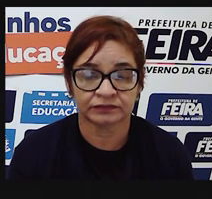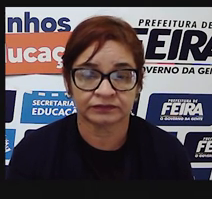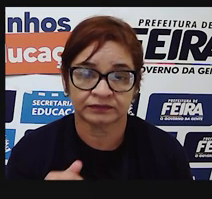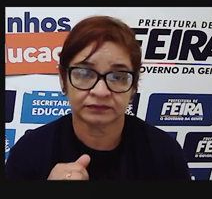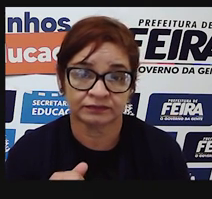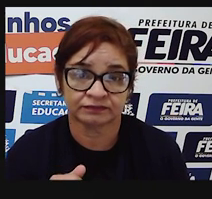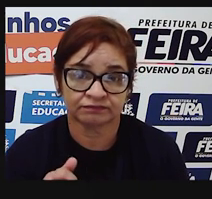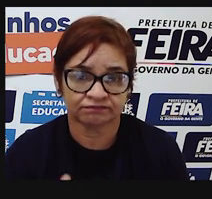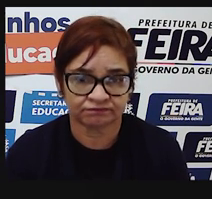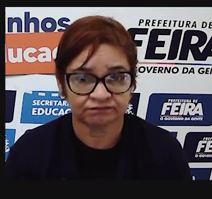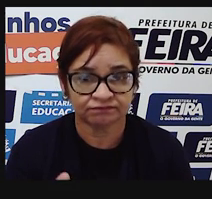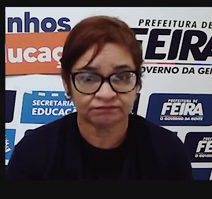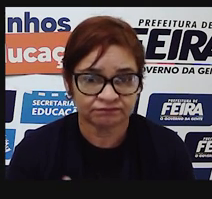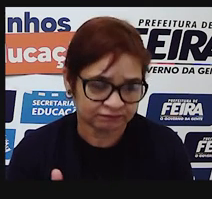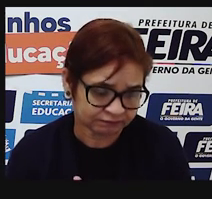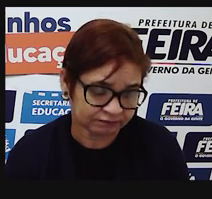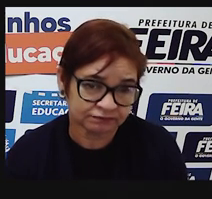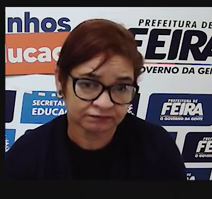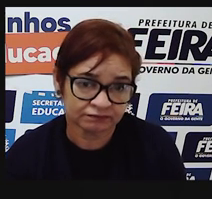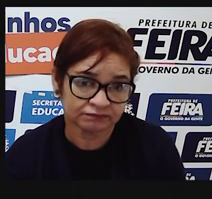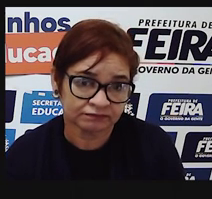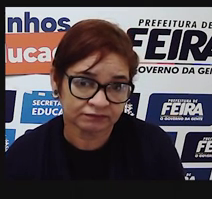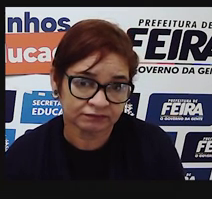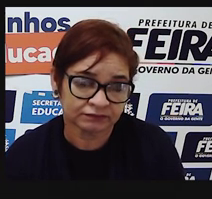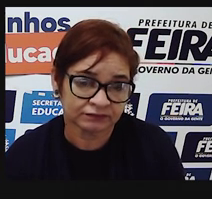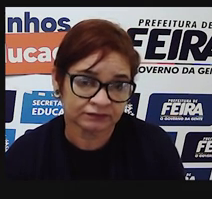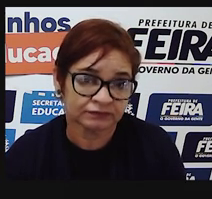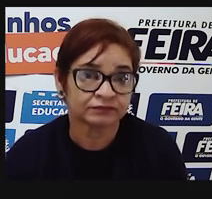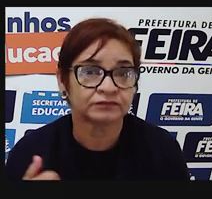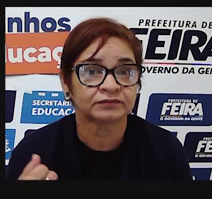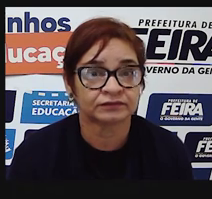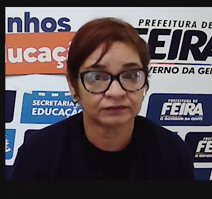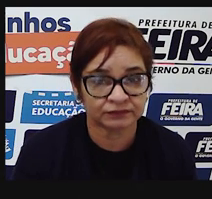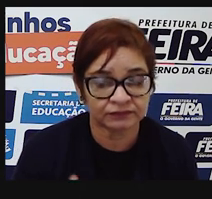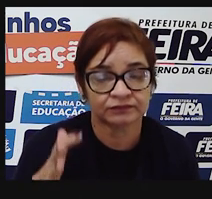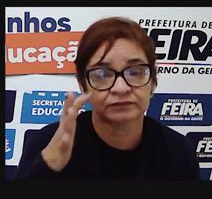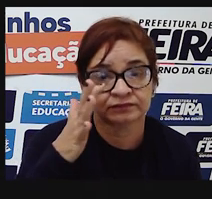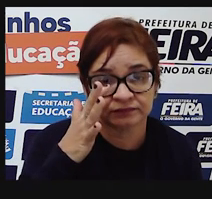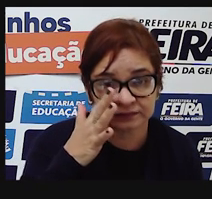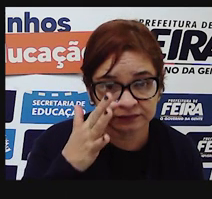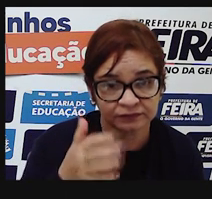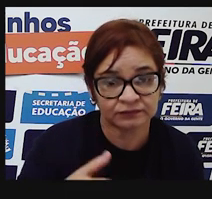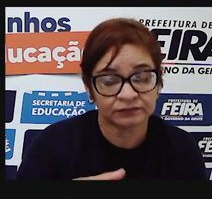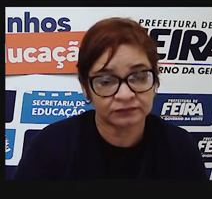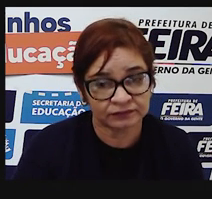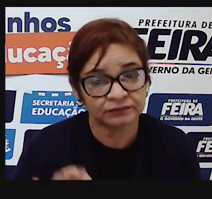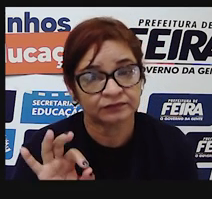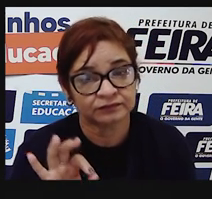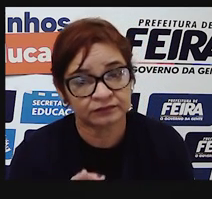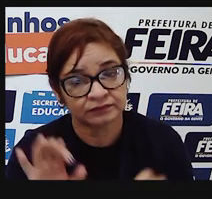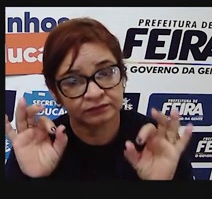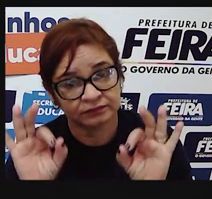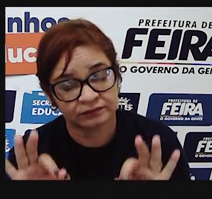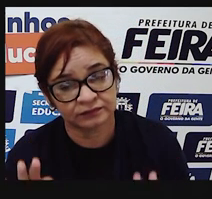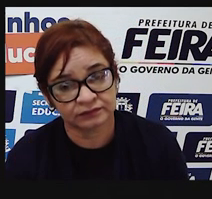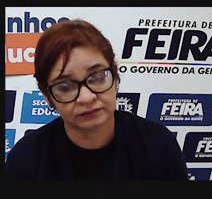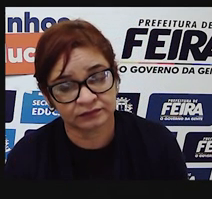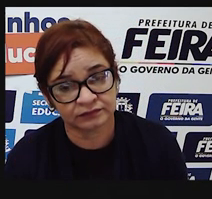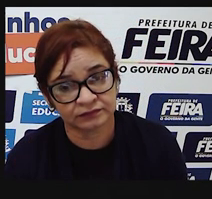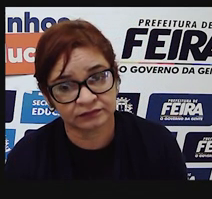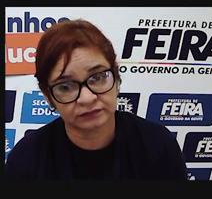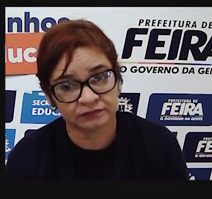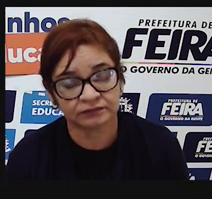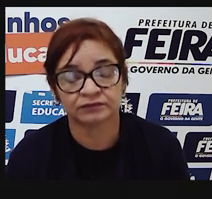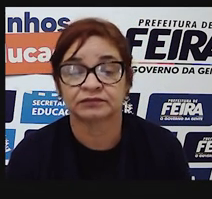forma, pode incorrer em defeito no automóvel. Então, fora do texto, do